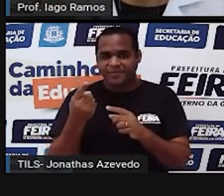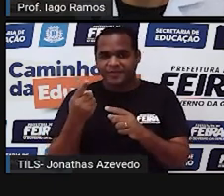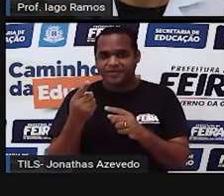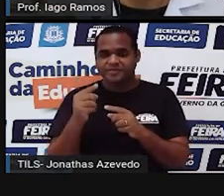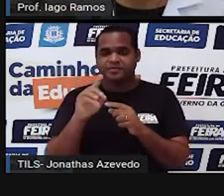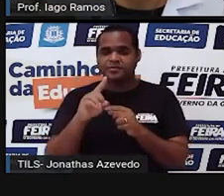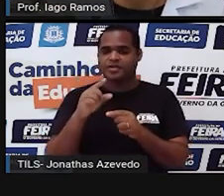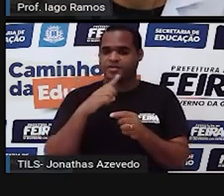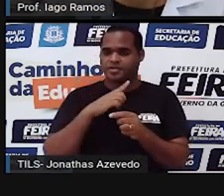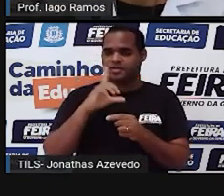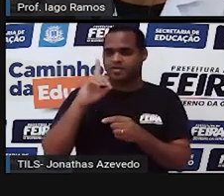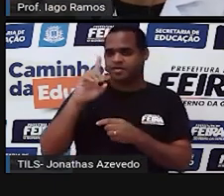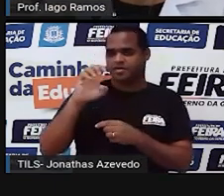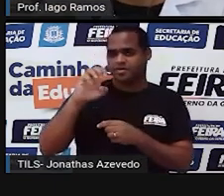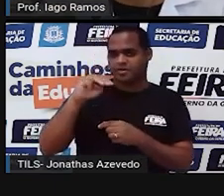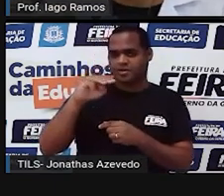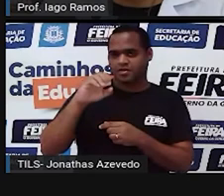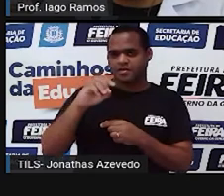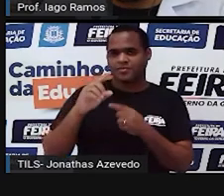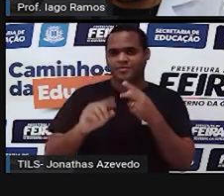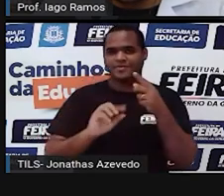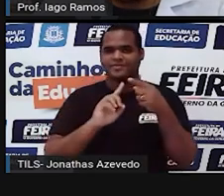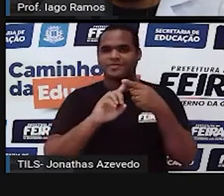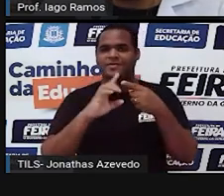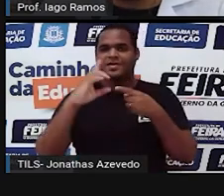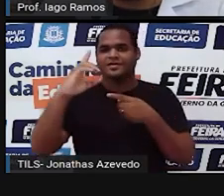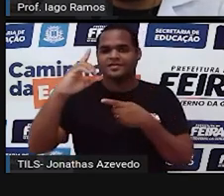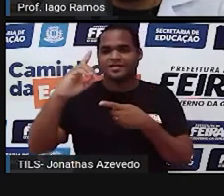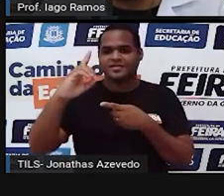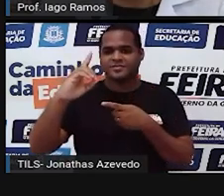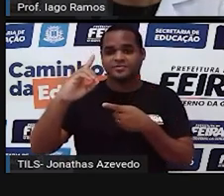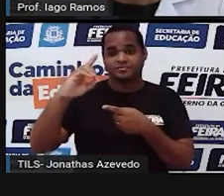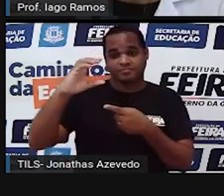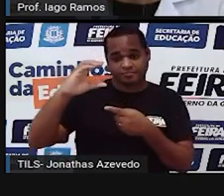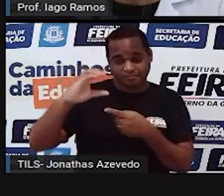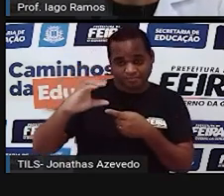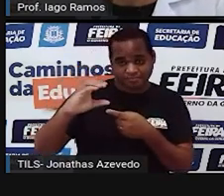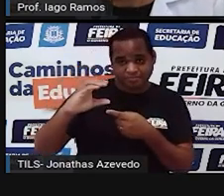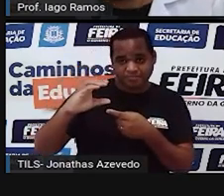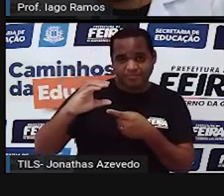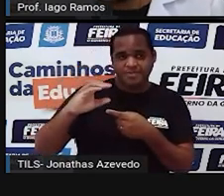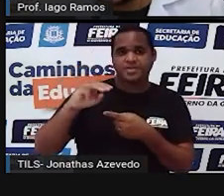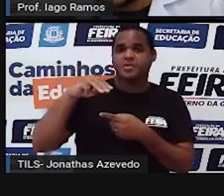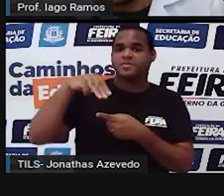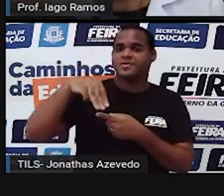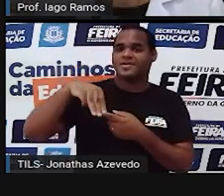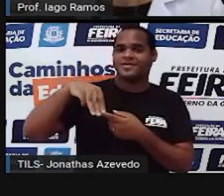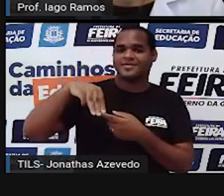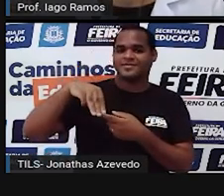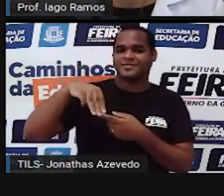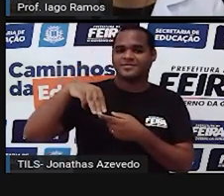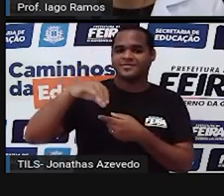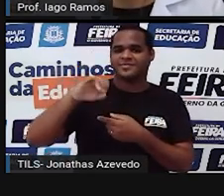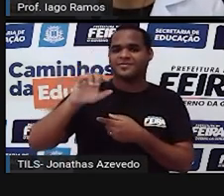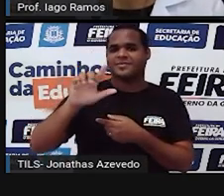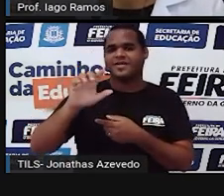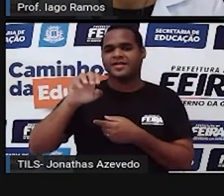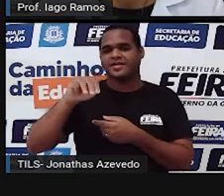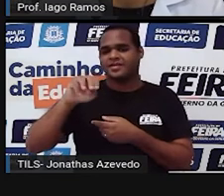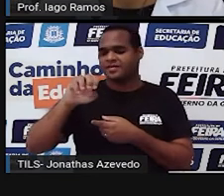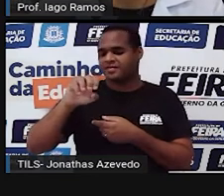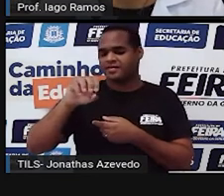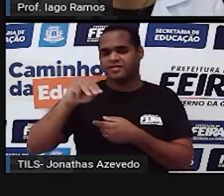é décimos centésimos depois dos centésimos milésimos. Certo?